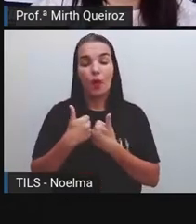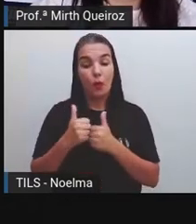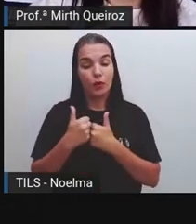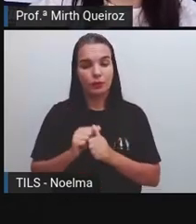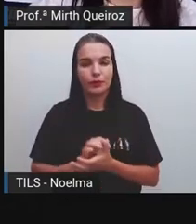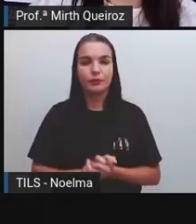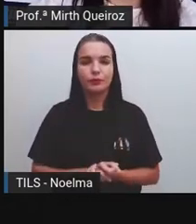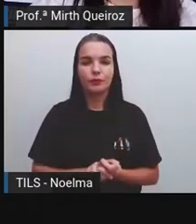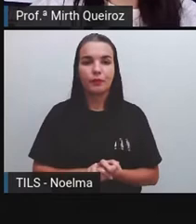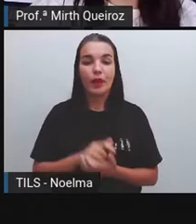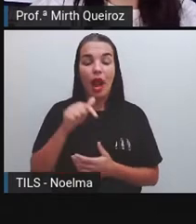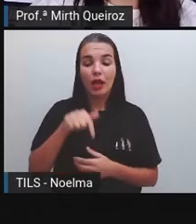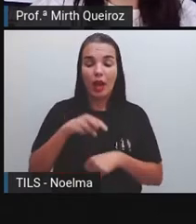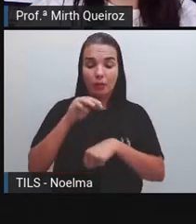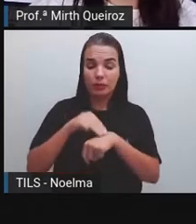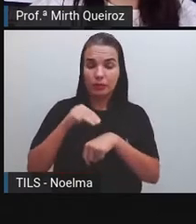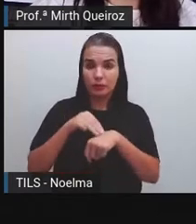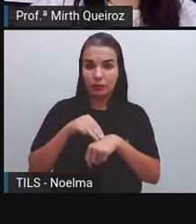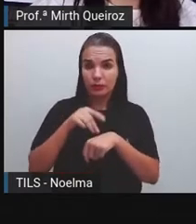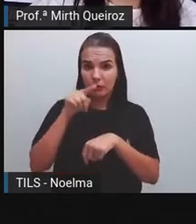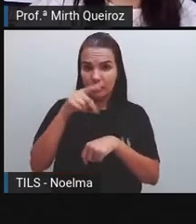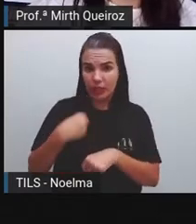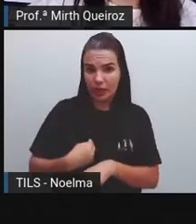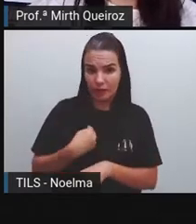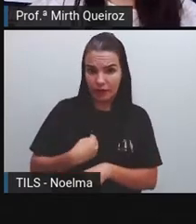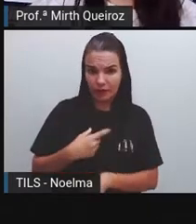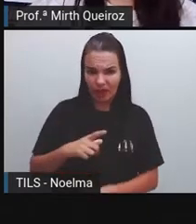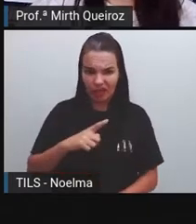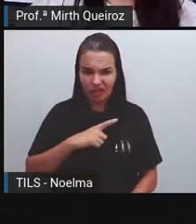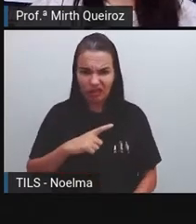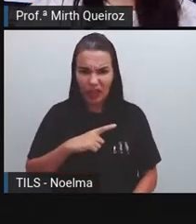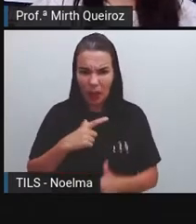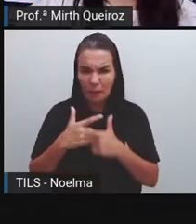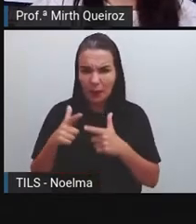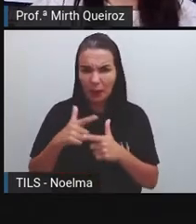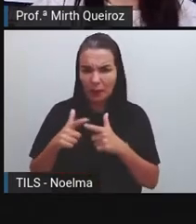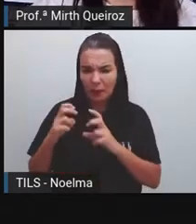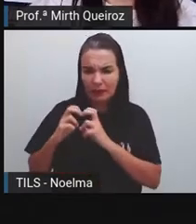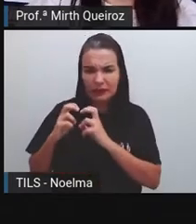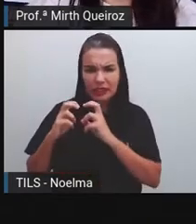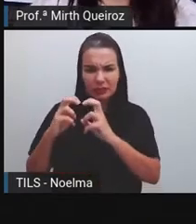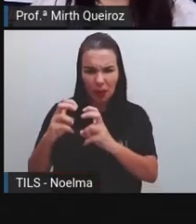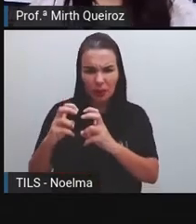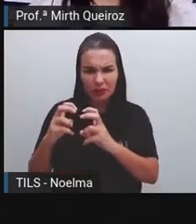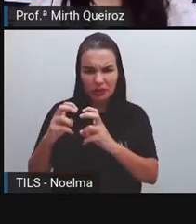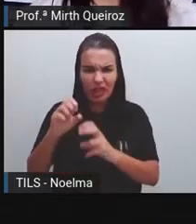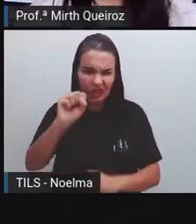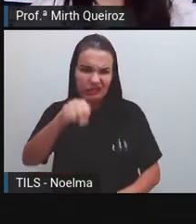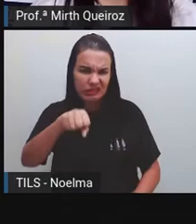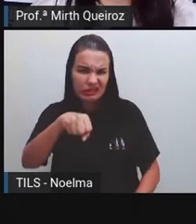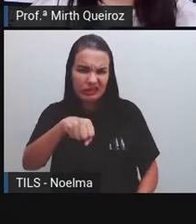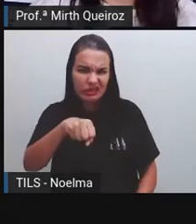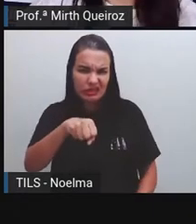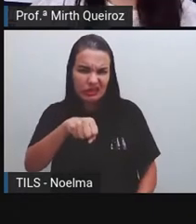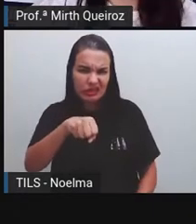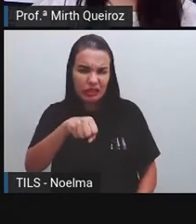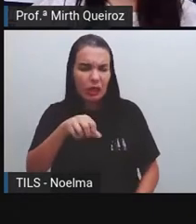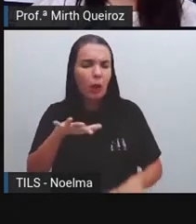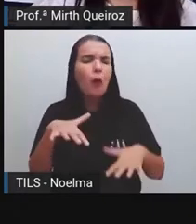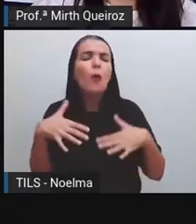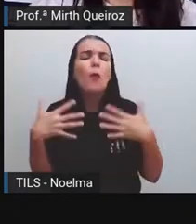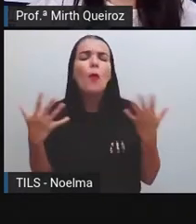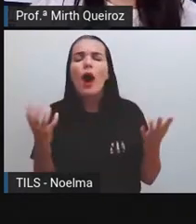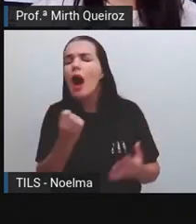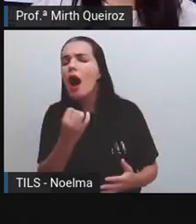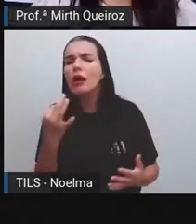ônibus. No município que você vive, existem problemas de transporte? Aqui tem problema de transporte? Se sim,